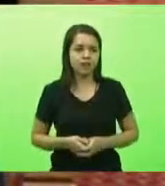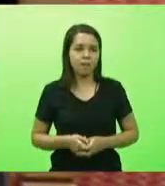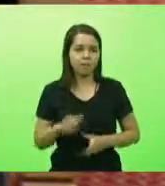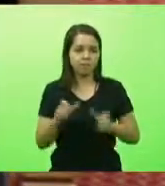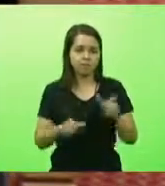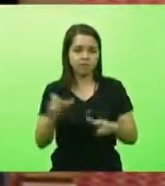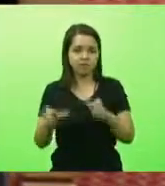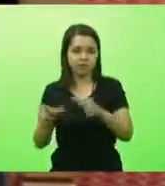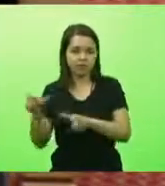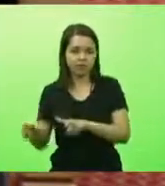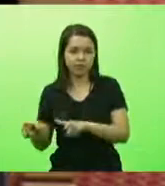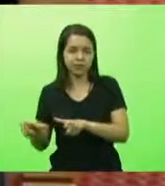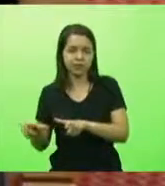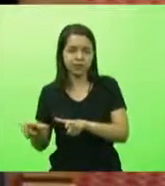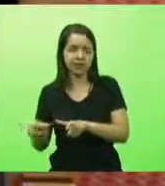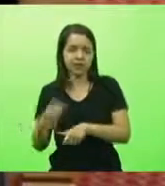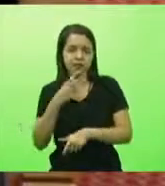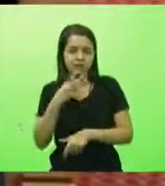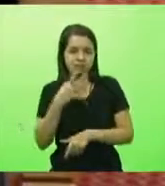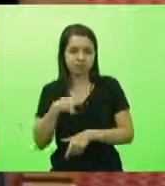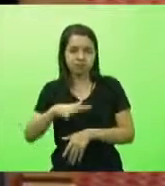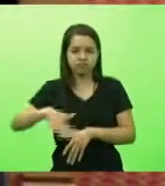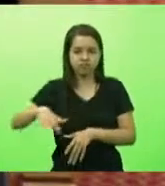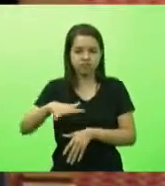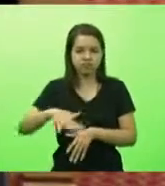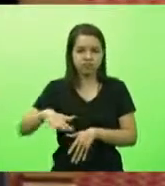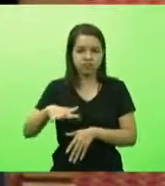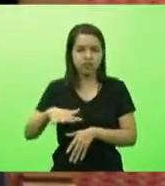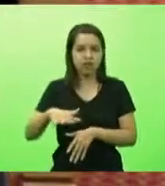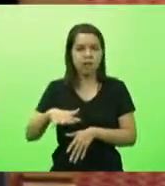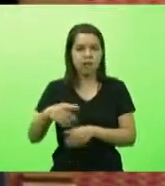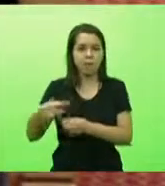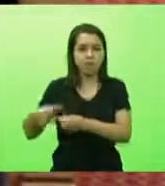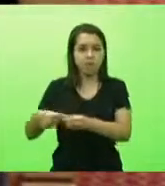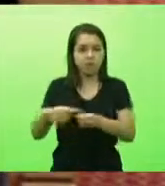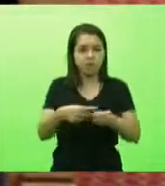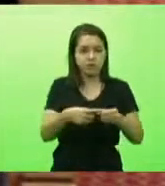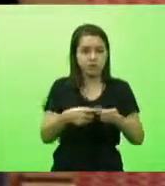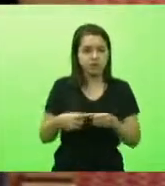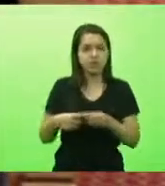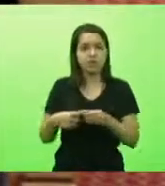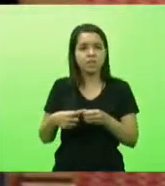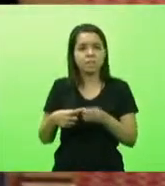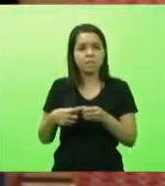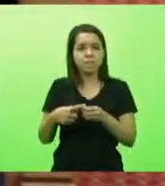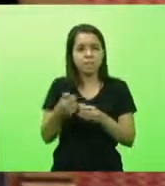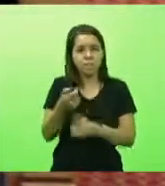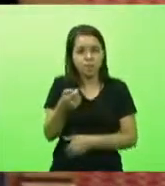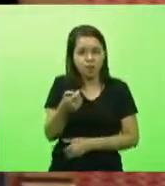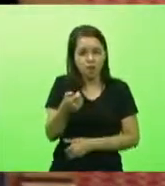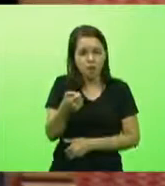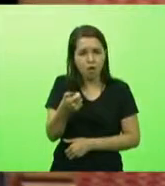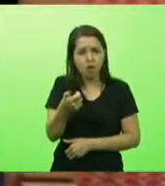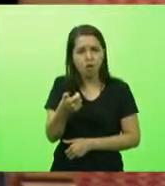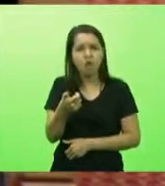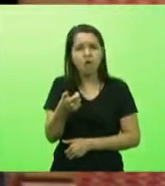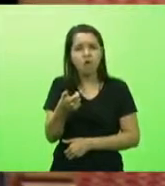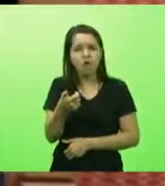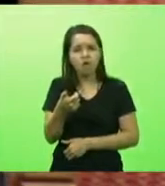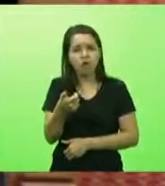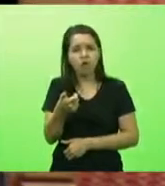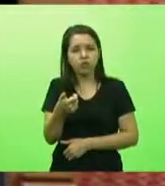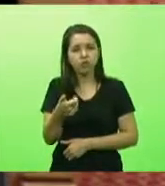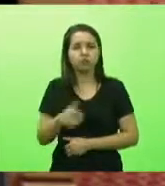o deputado Marques, de municípios que têm poucos casos, inclusive, e que poderia ser permitido. Então,